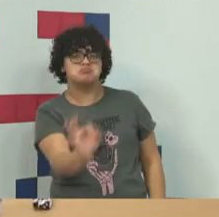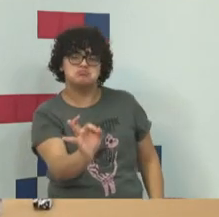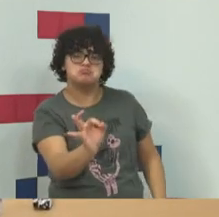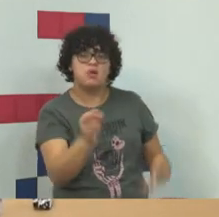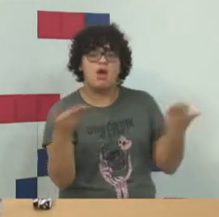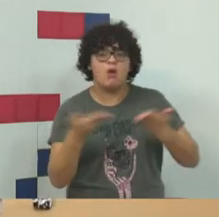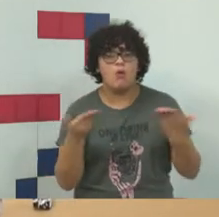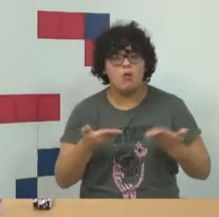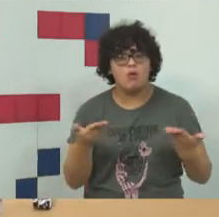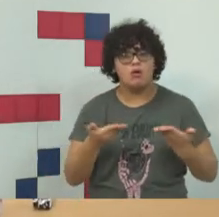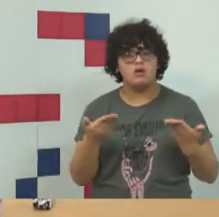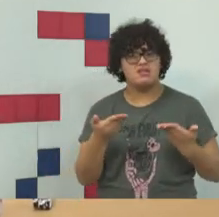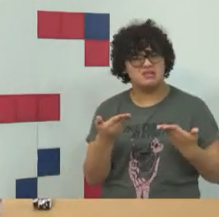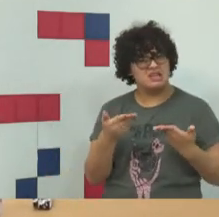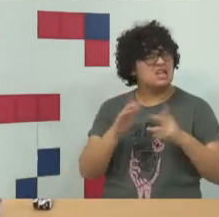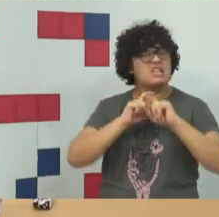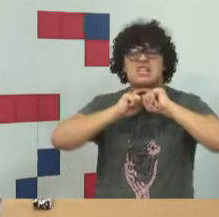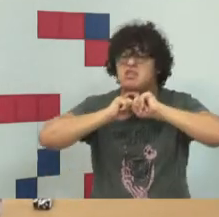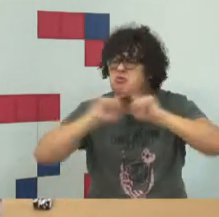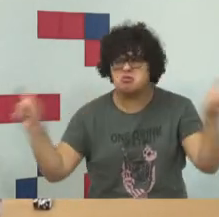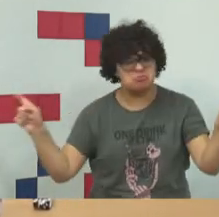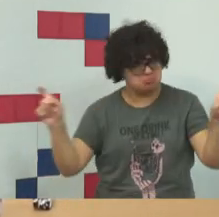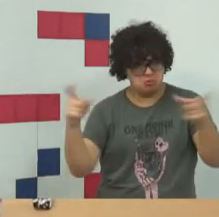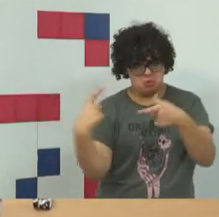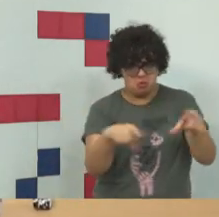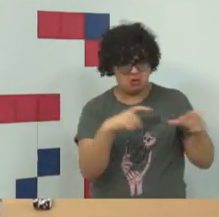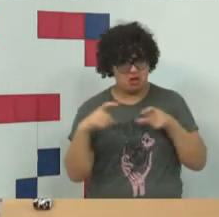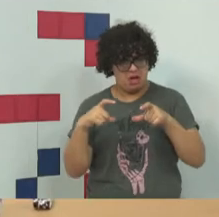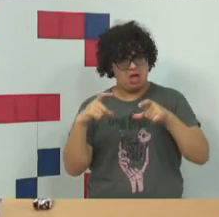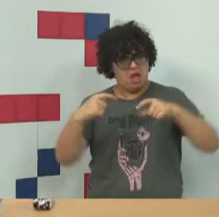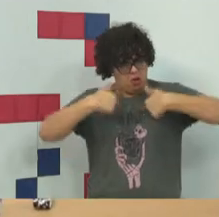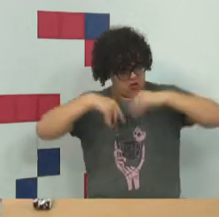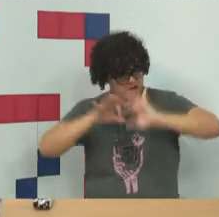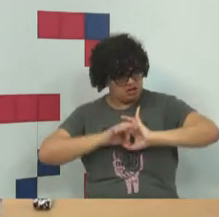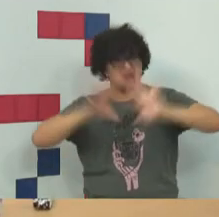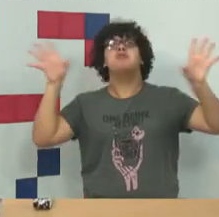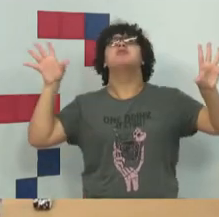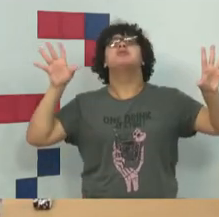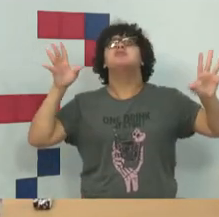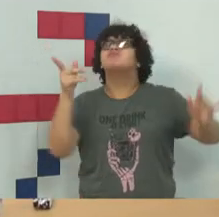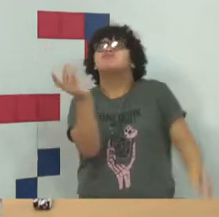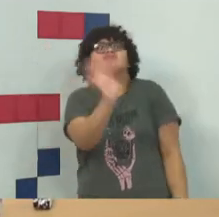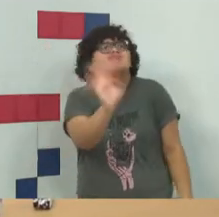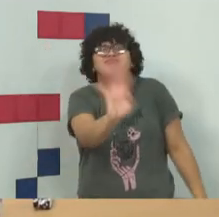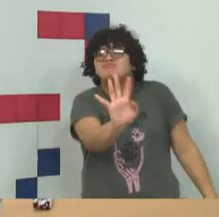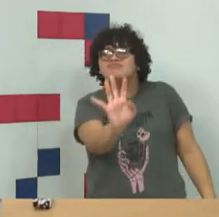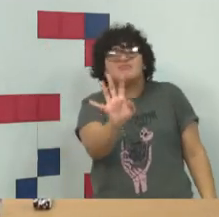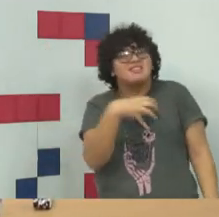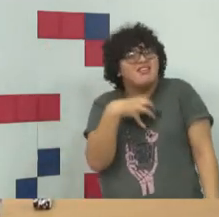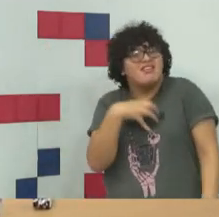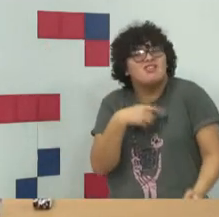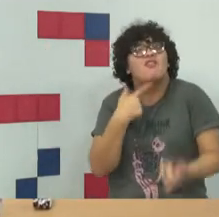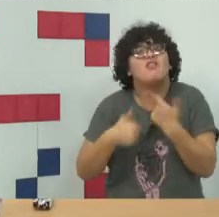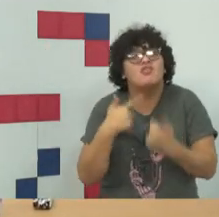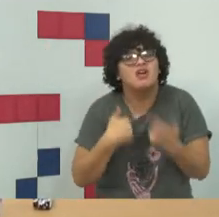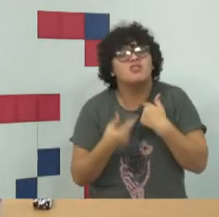de que em nenhum lugar você é mais livre e não há nenhuma lógica em que você se sente mais à vontade do que na